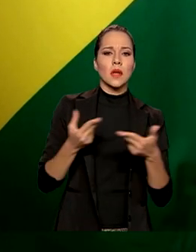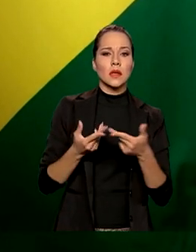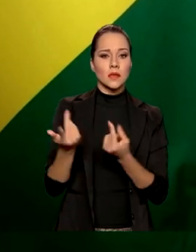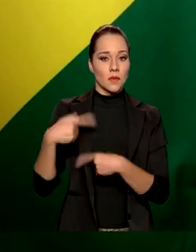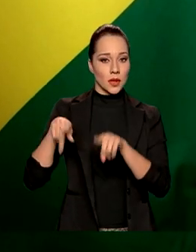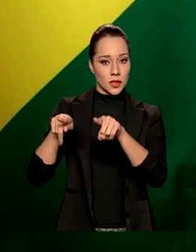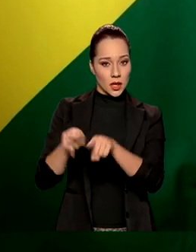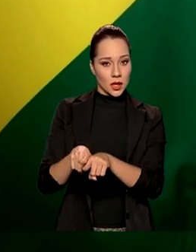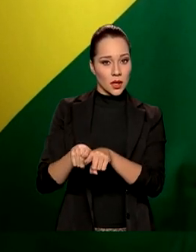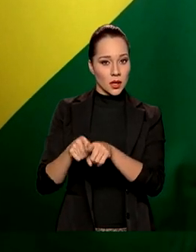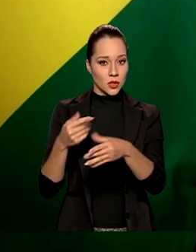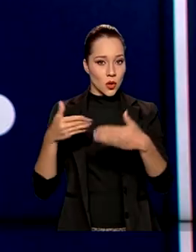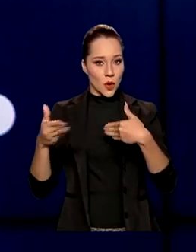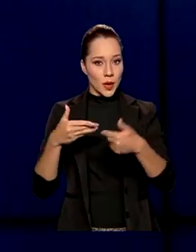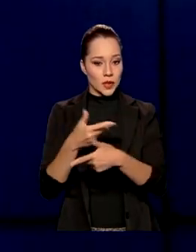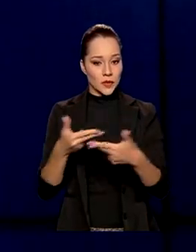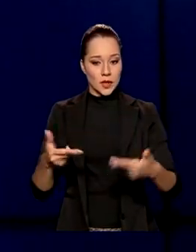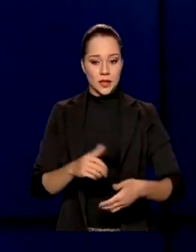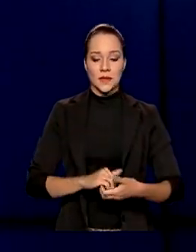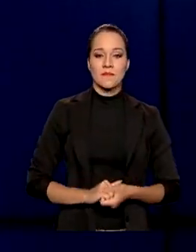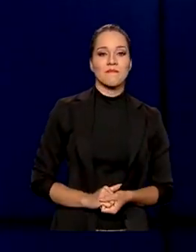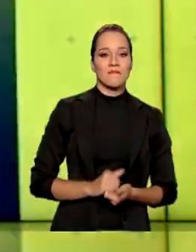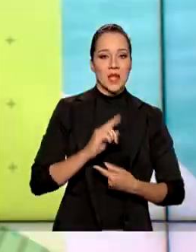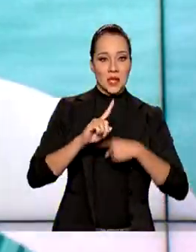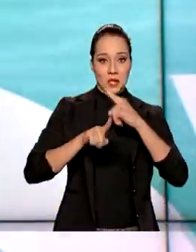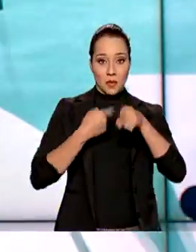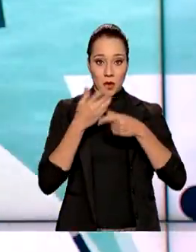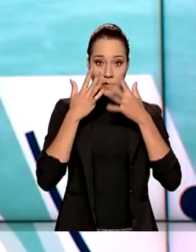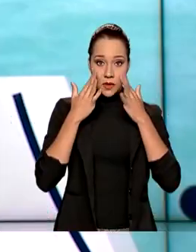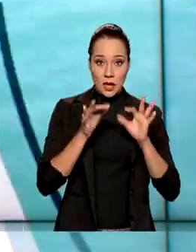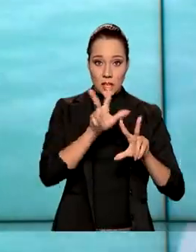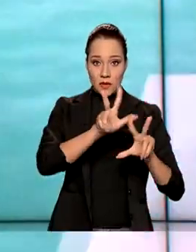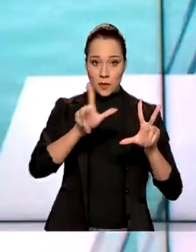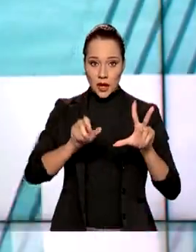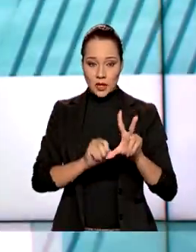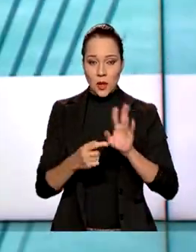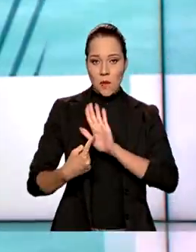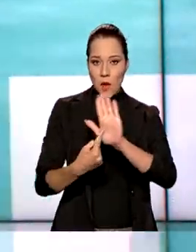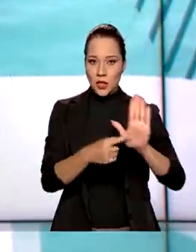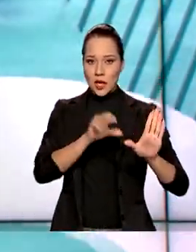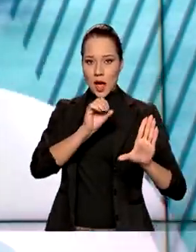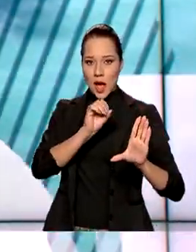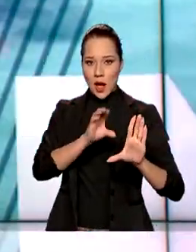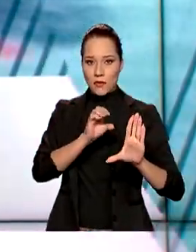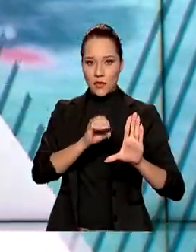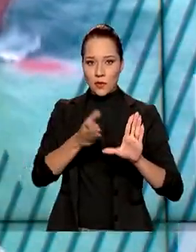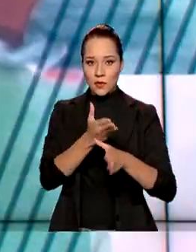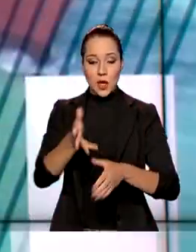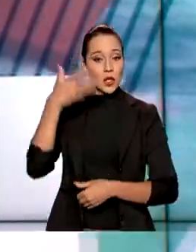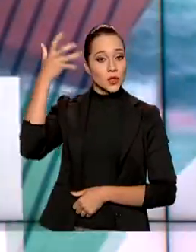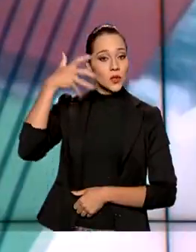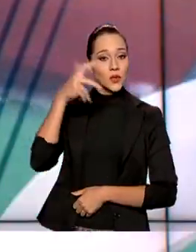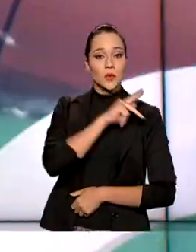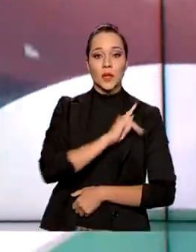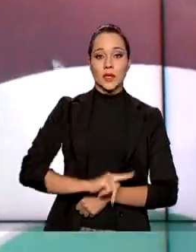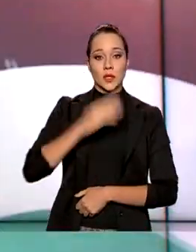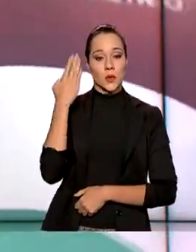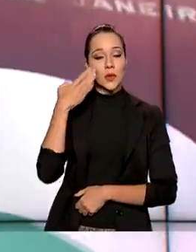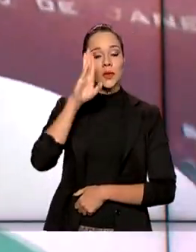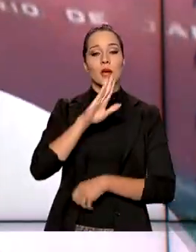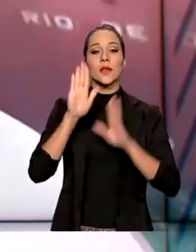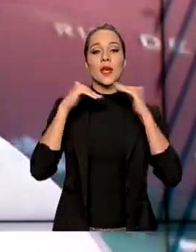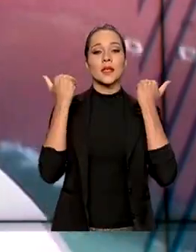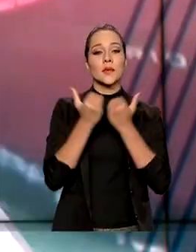parcerias comerciais. Daqui a pouco, então, a TV Brasil mostra ao vivo para você o discurso do presidente Jair Bolsonaro